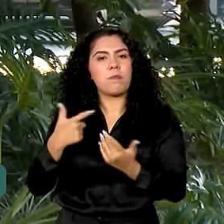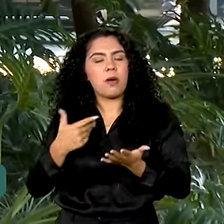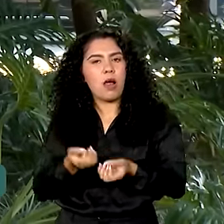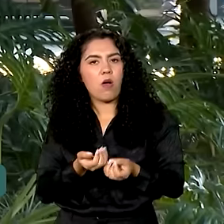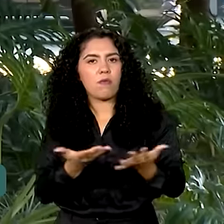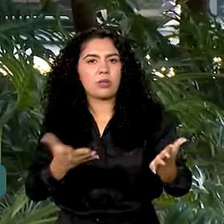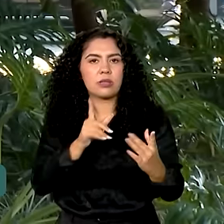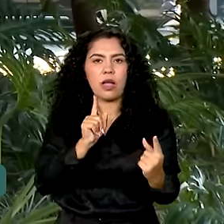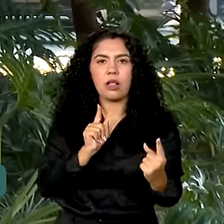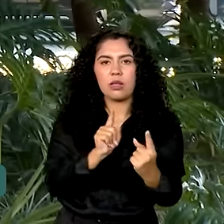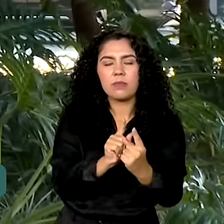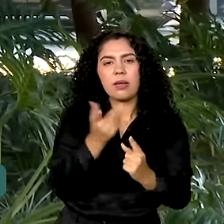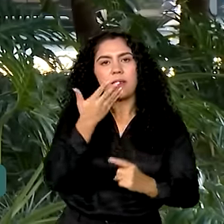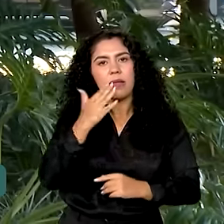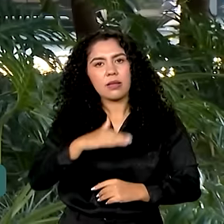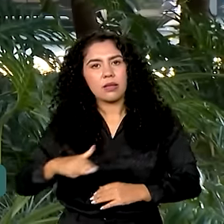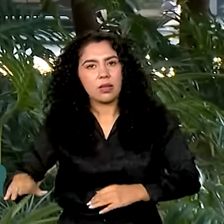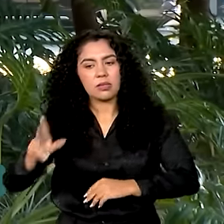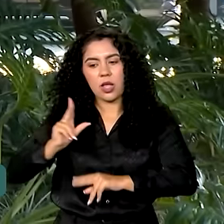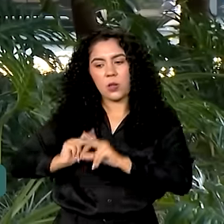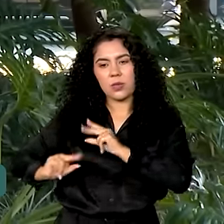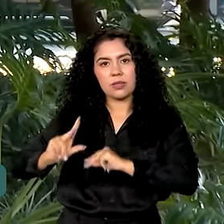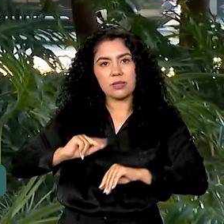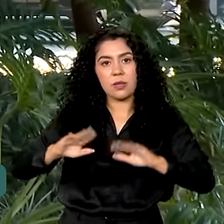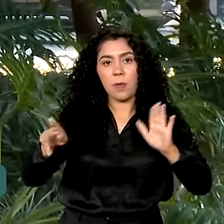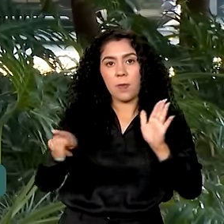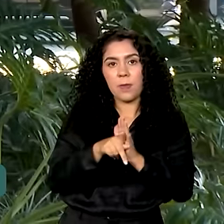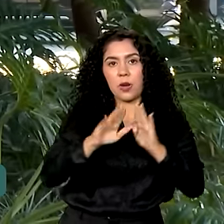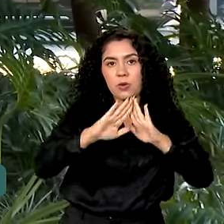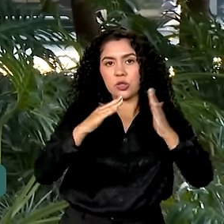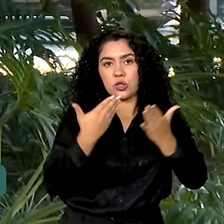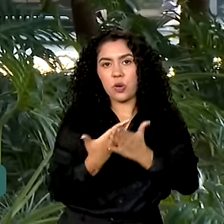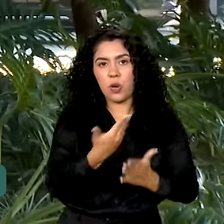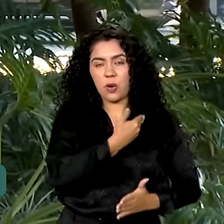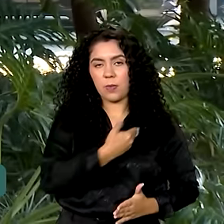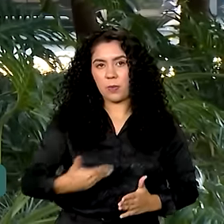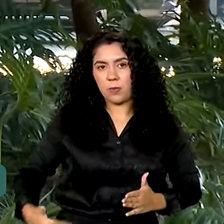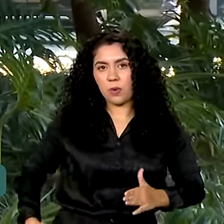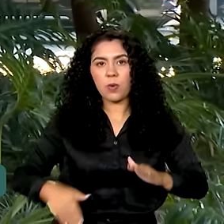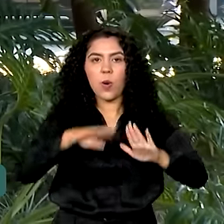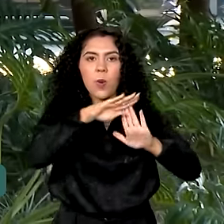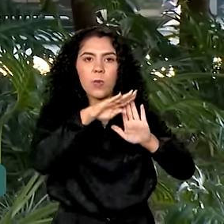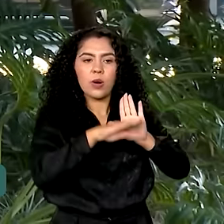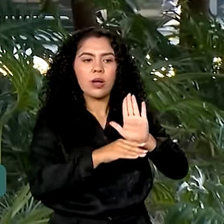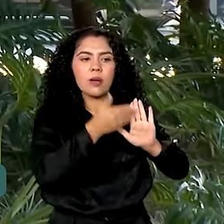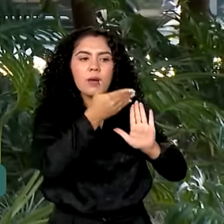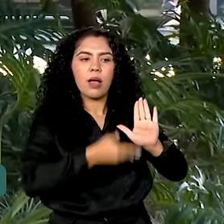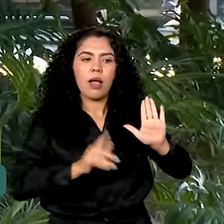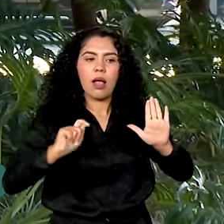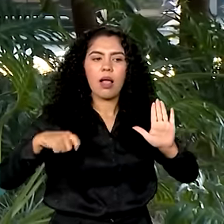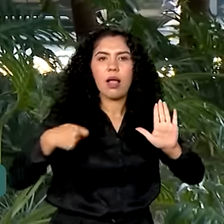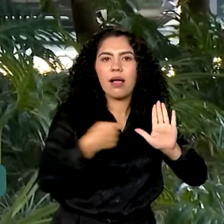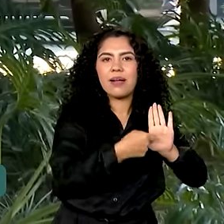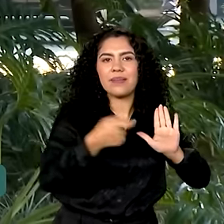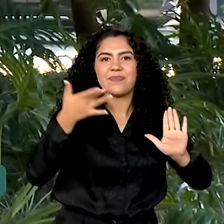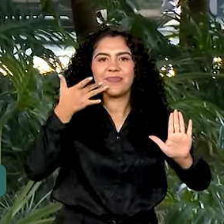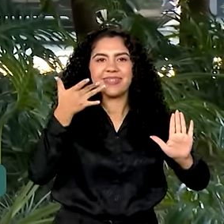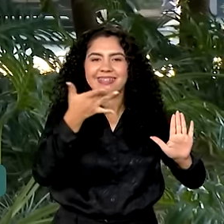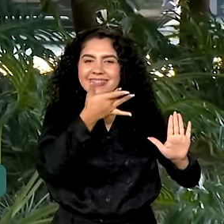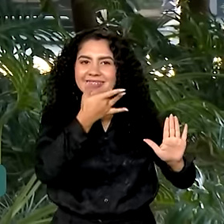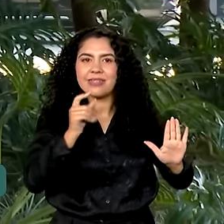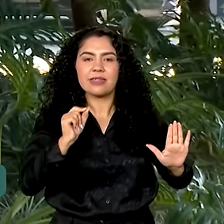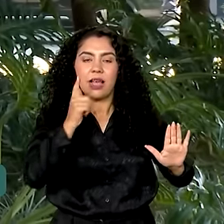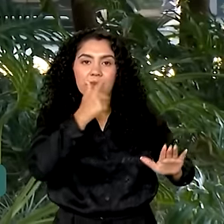e adolescentes de escolas públicas. O programa Brasil Sorridente é voltado a essas crianças, esses